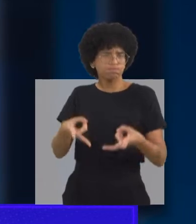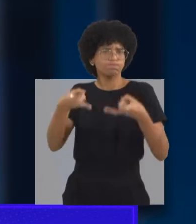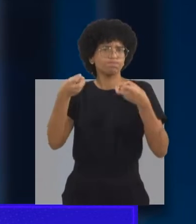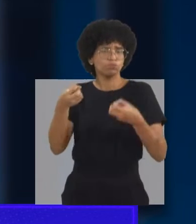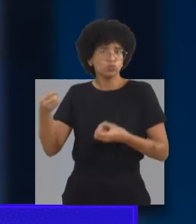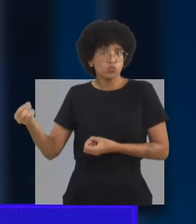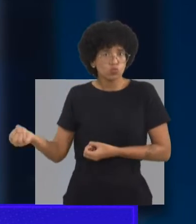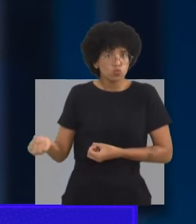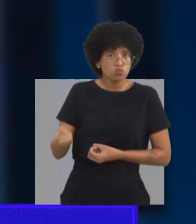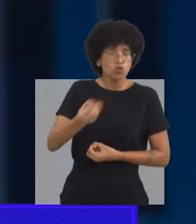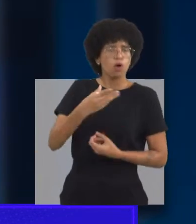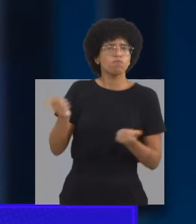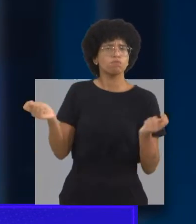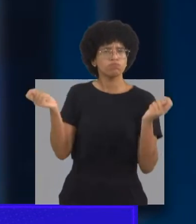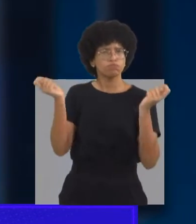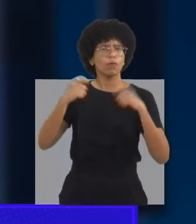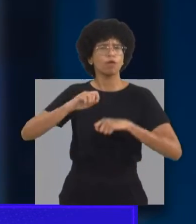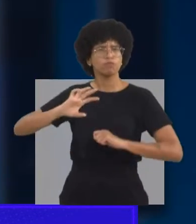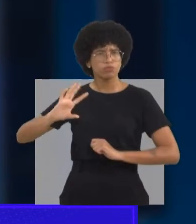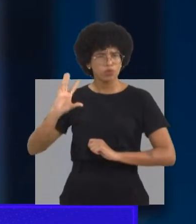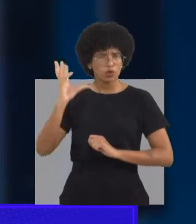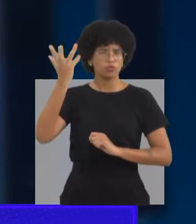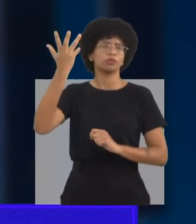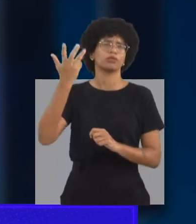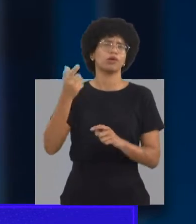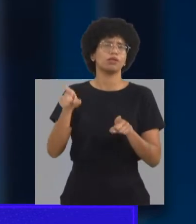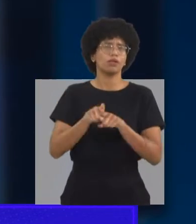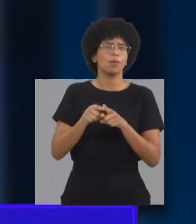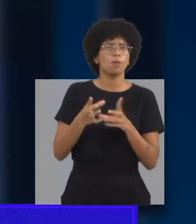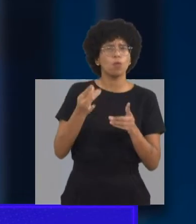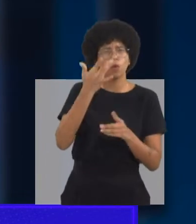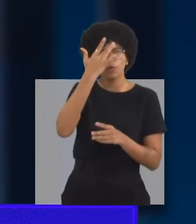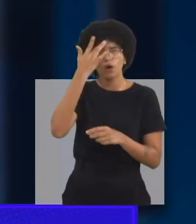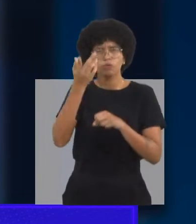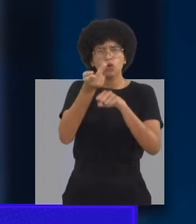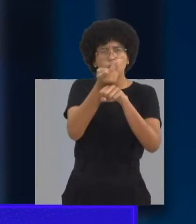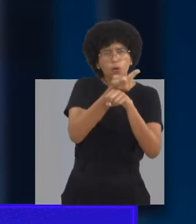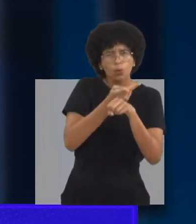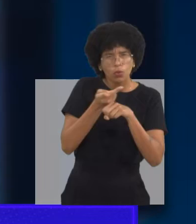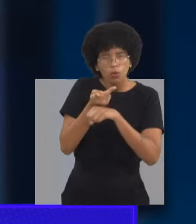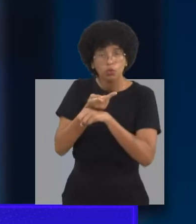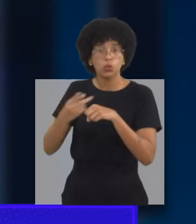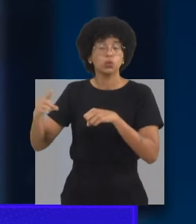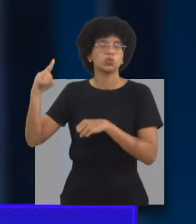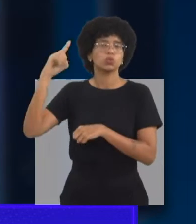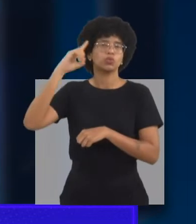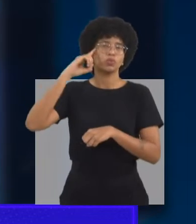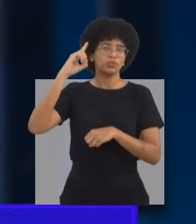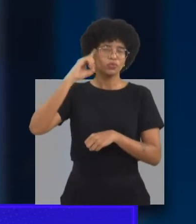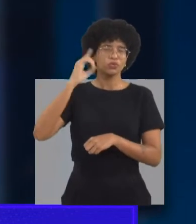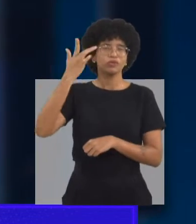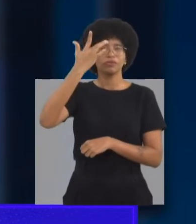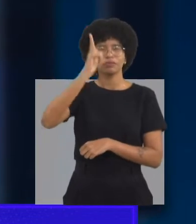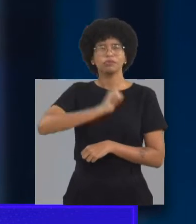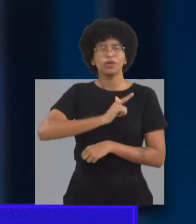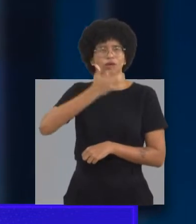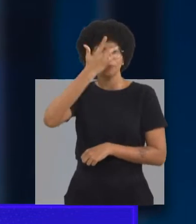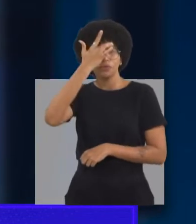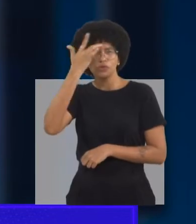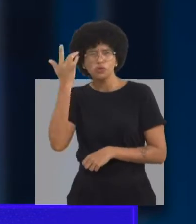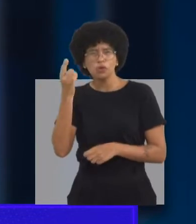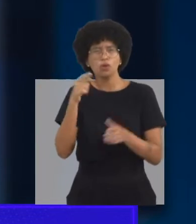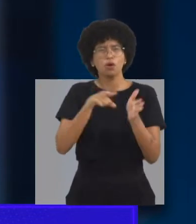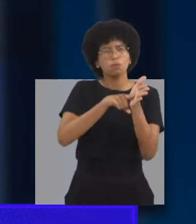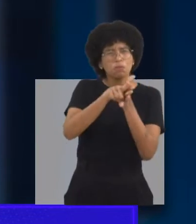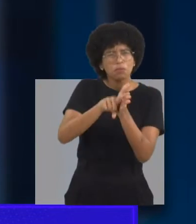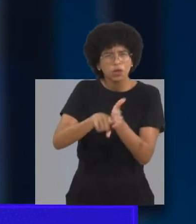A perspectiva das pesquisas internacionais, da Organização Mundial de Saúde, é 1 para 25 em 2025.